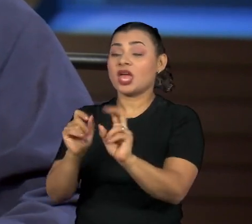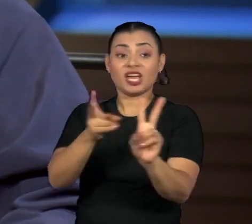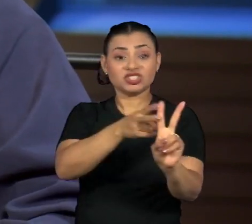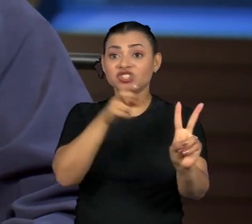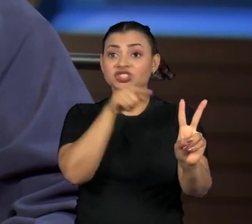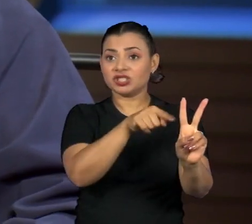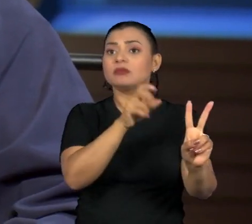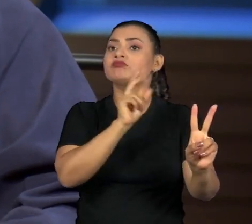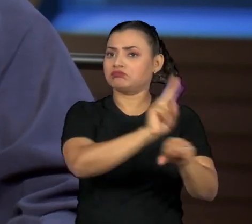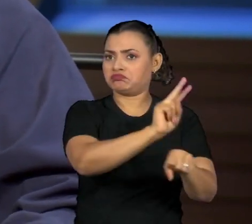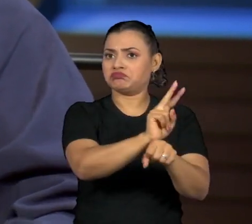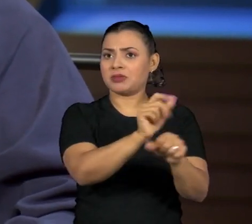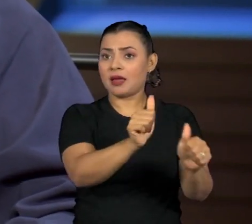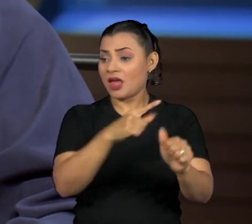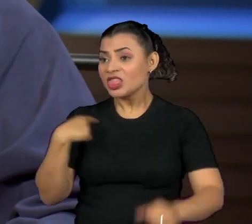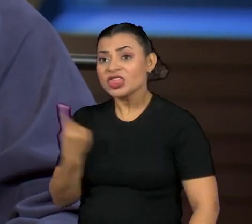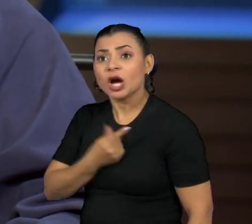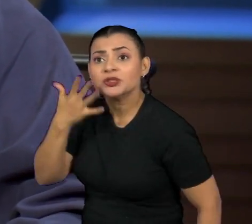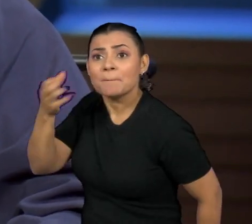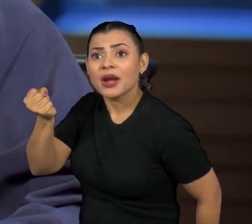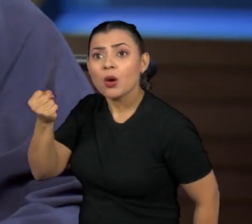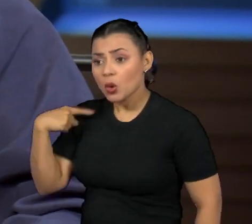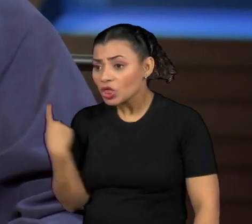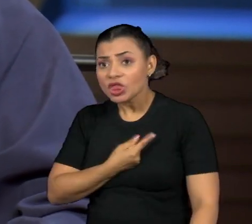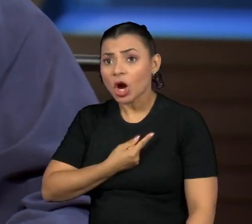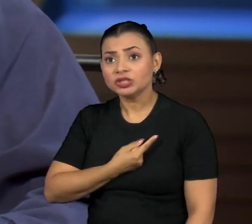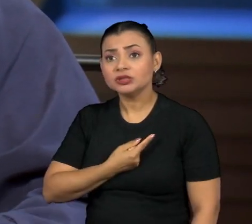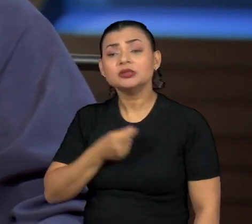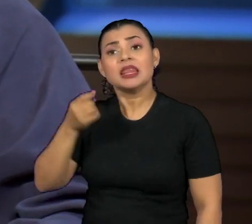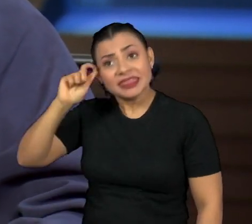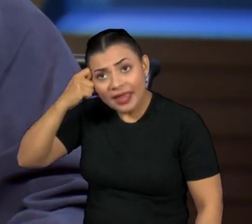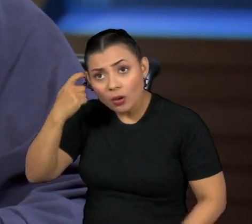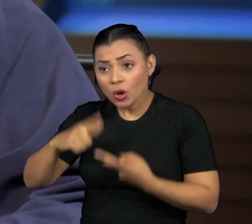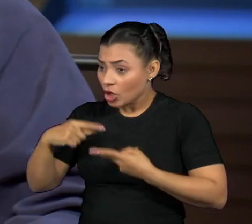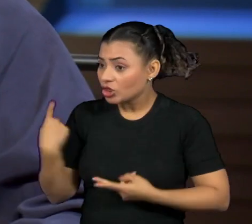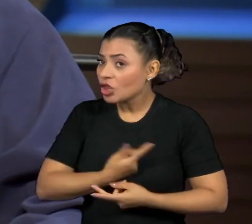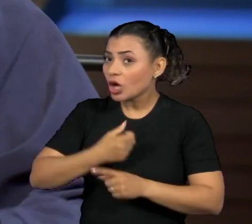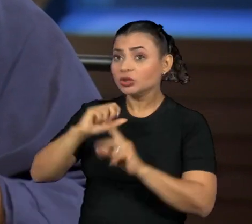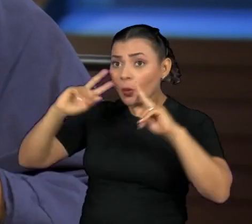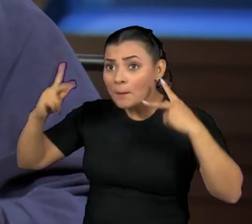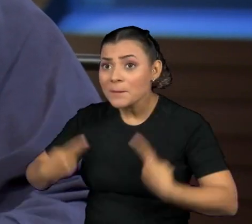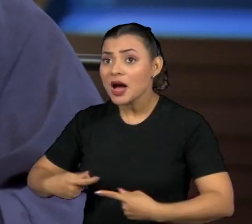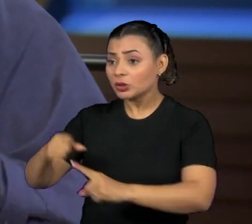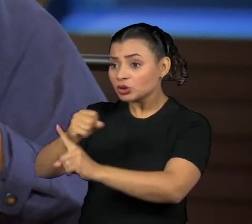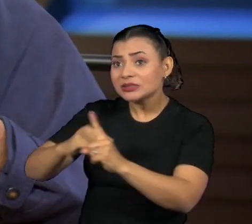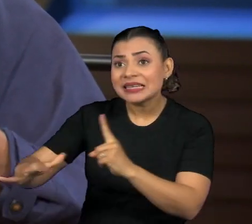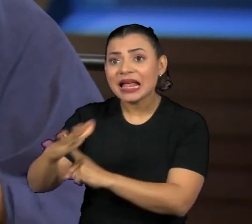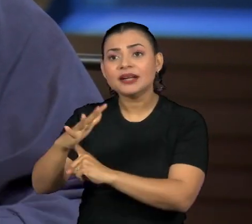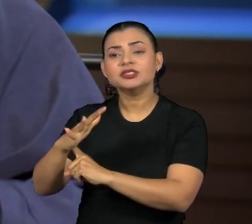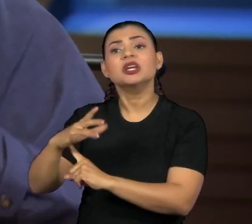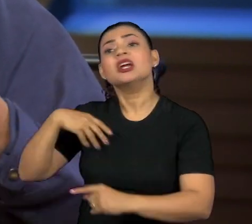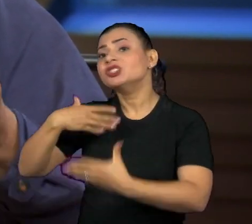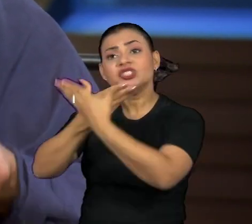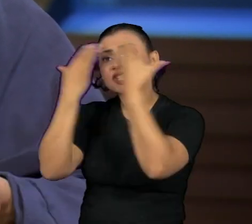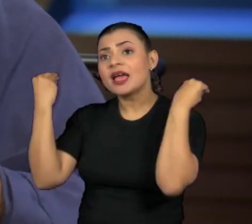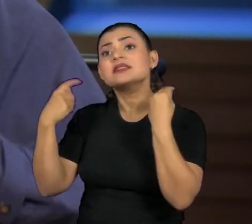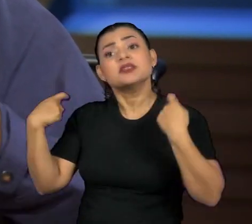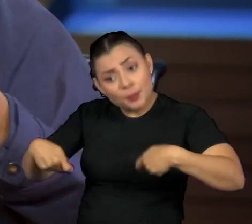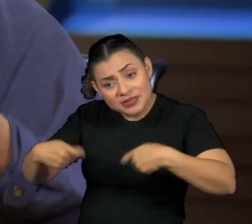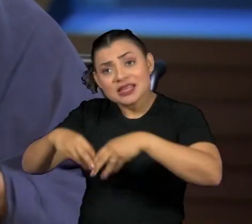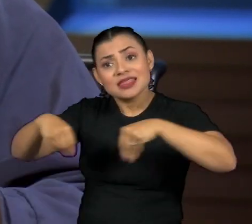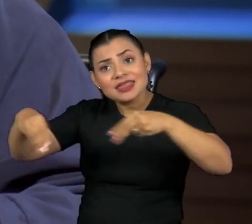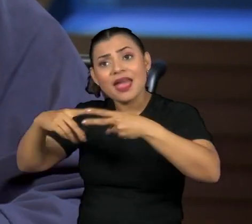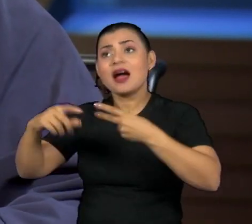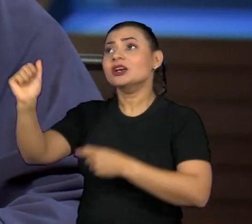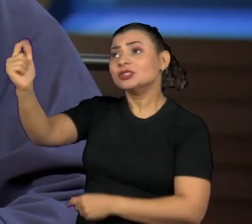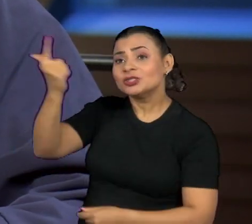esquecemos completamente que somos seres naturais. Nós nascemos, nós crescemos, nós vivemos, precisamos da água, precisamos da terra, precisamos do sol,